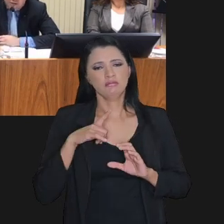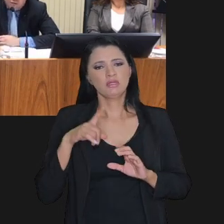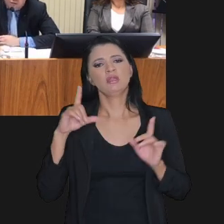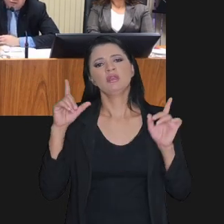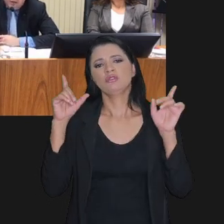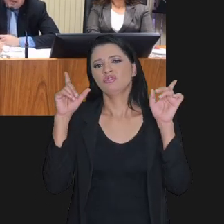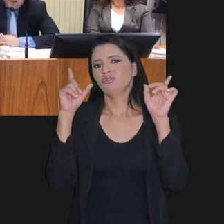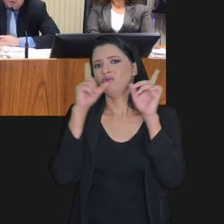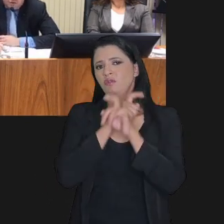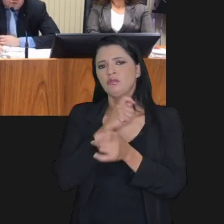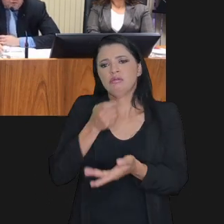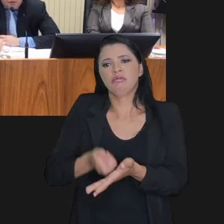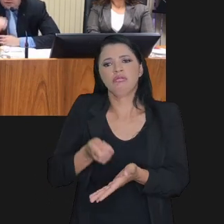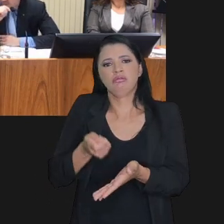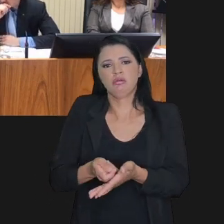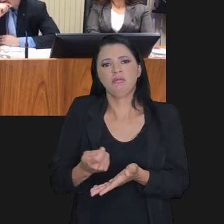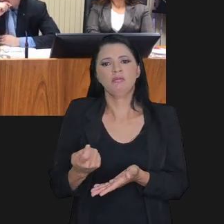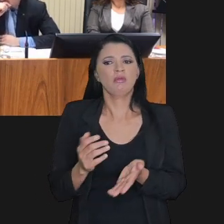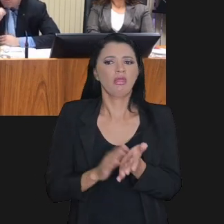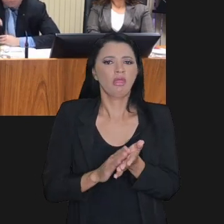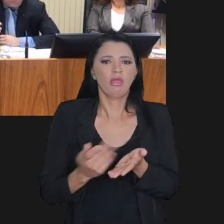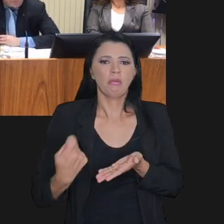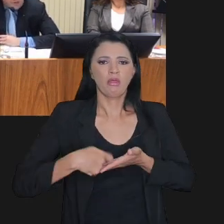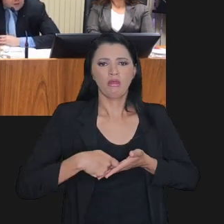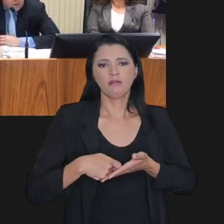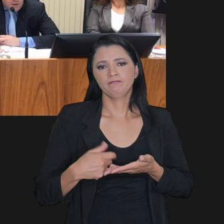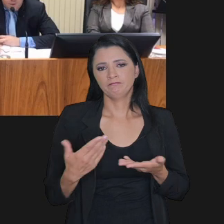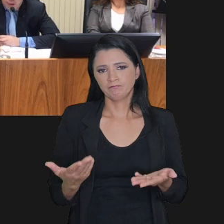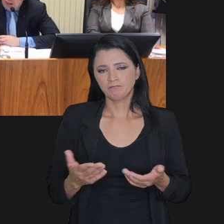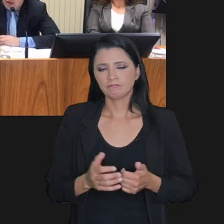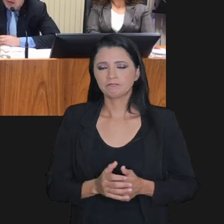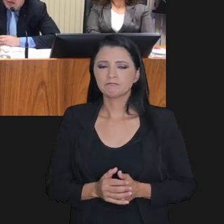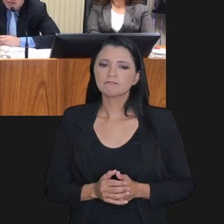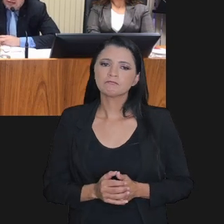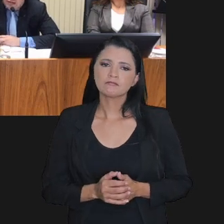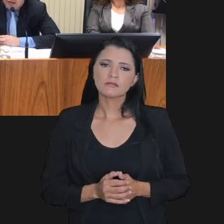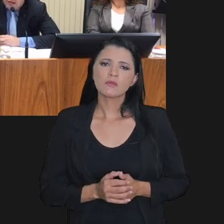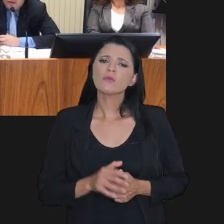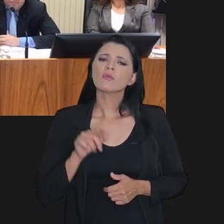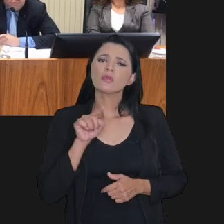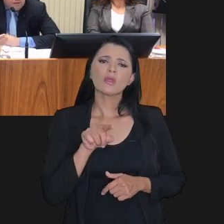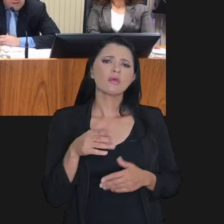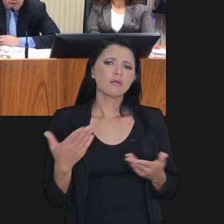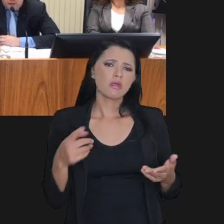colocada como difícil cobrança. Então, essa